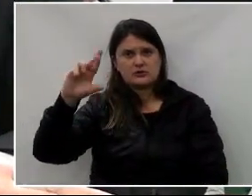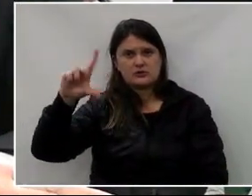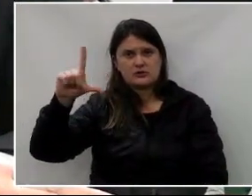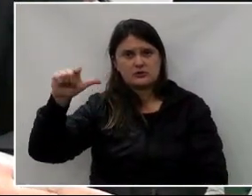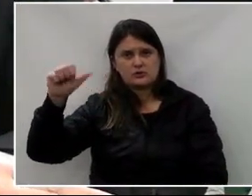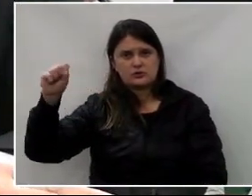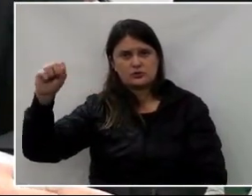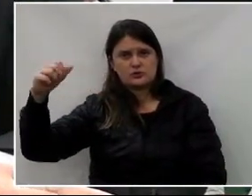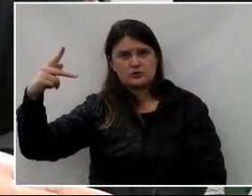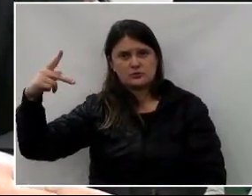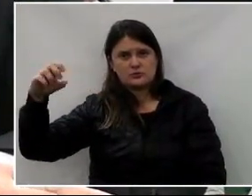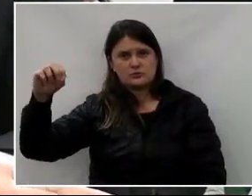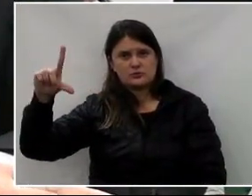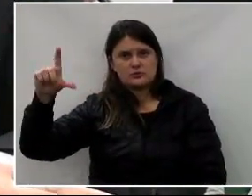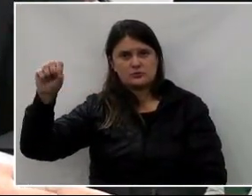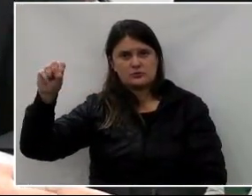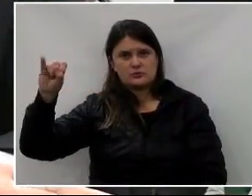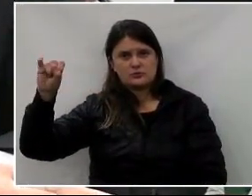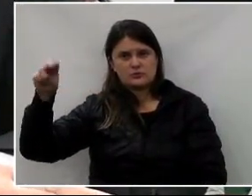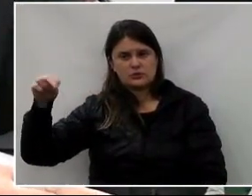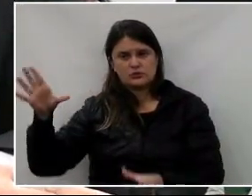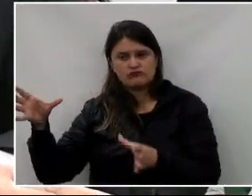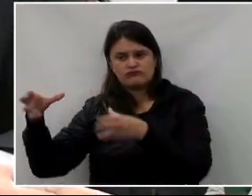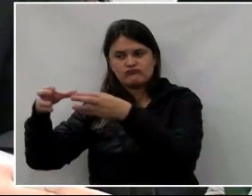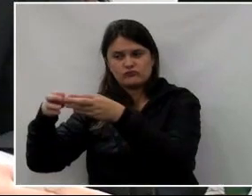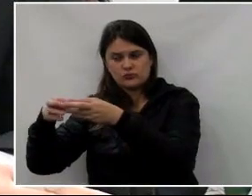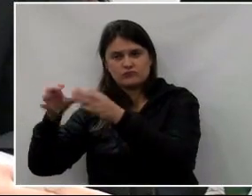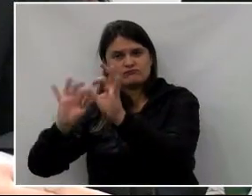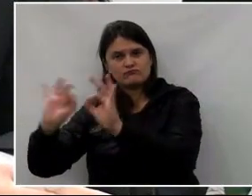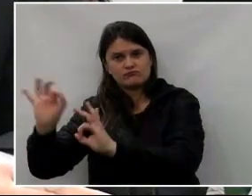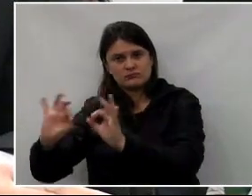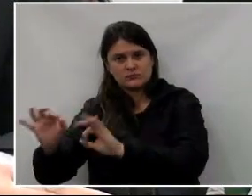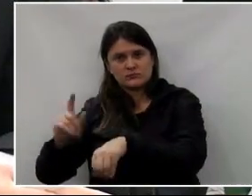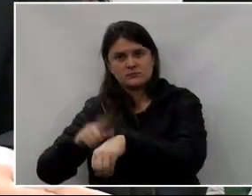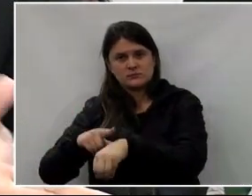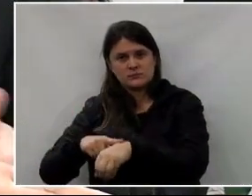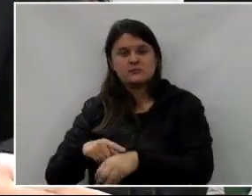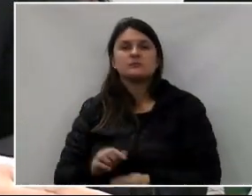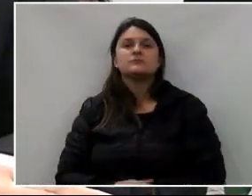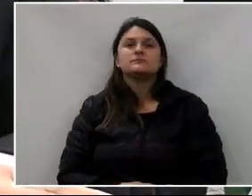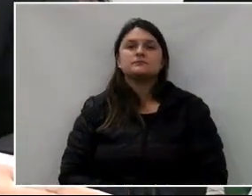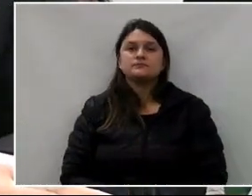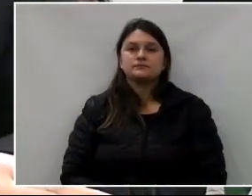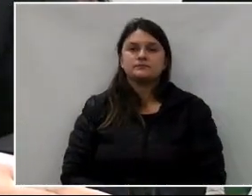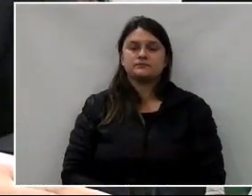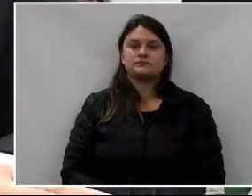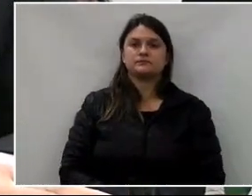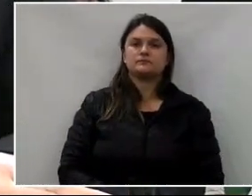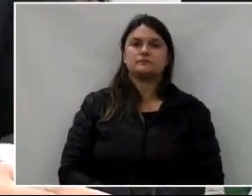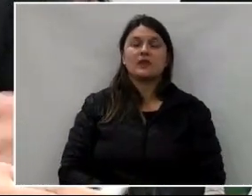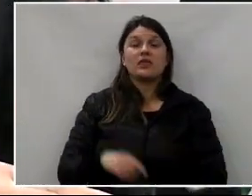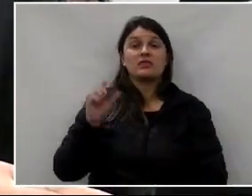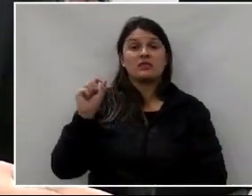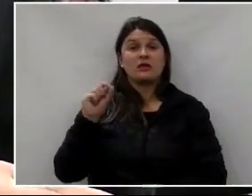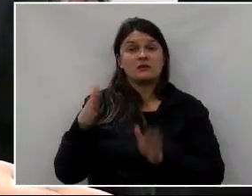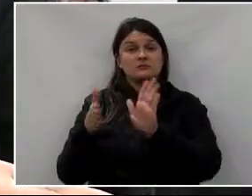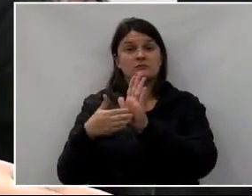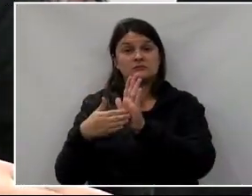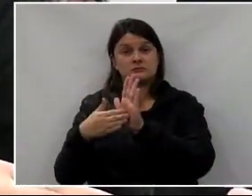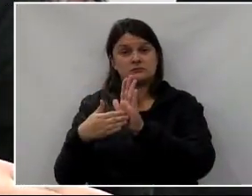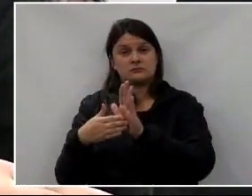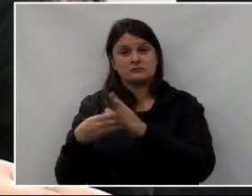esforço junto com toda a sua equipe para preparar esse momento. E, claro, a quem está proporcionando isso